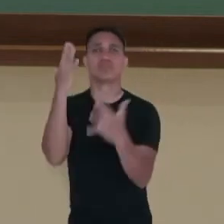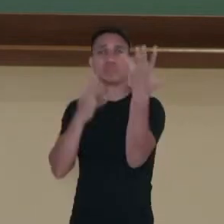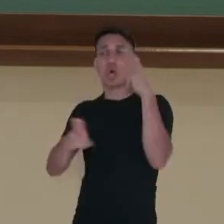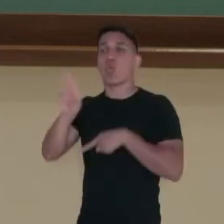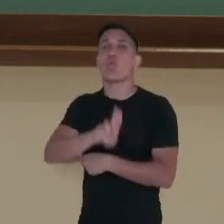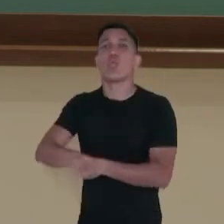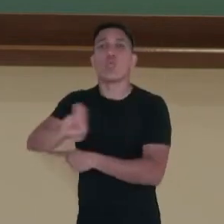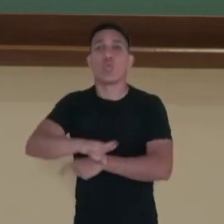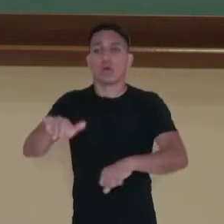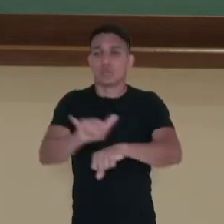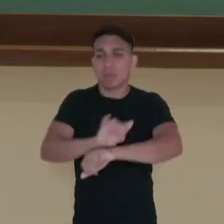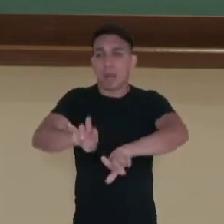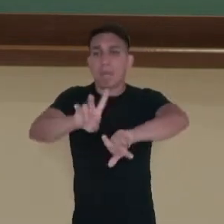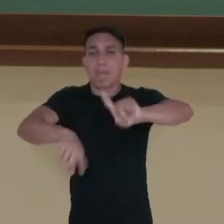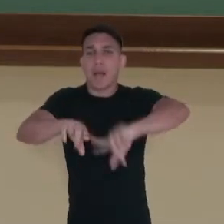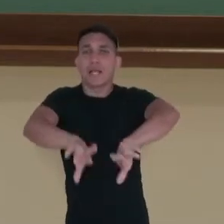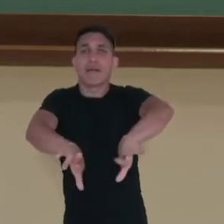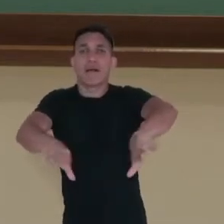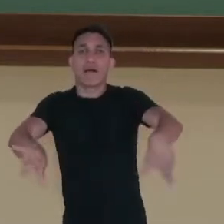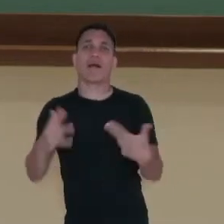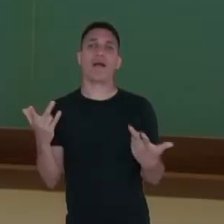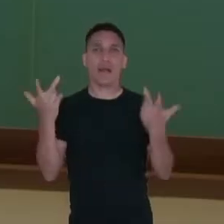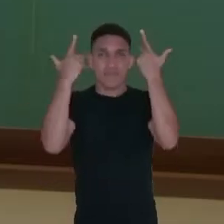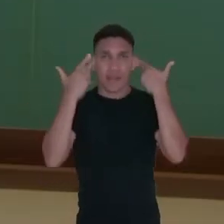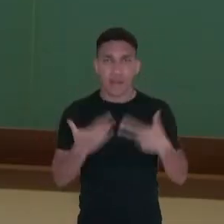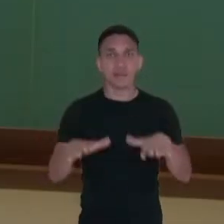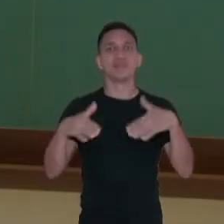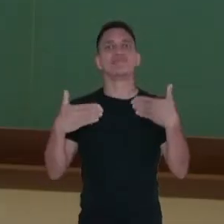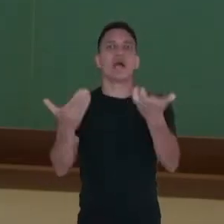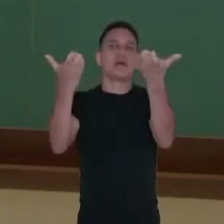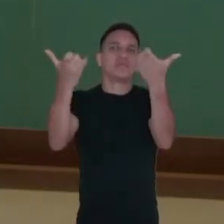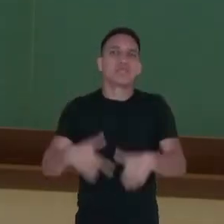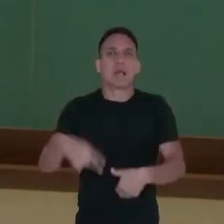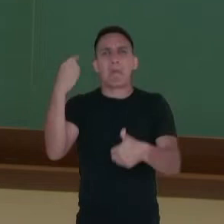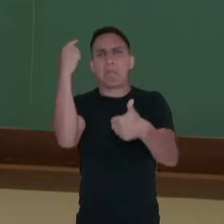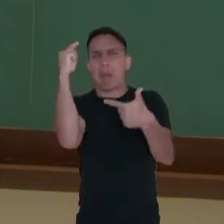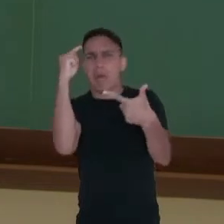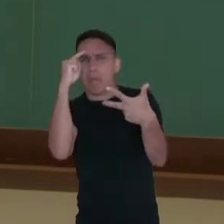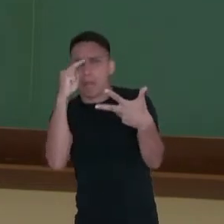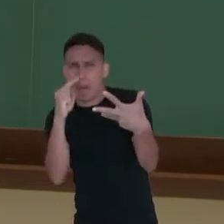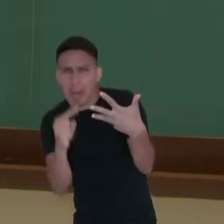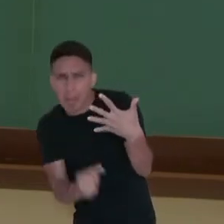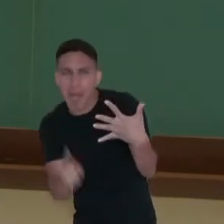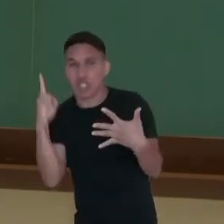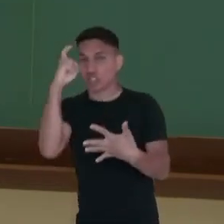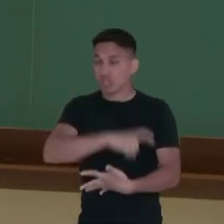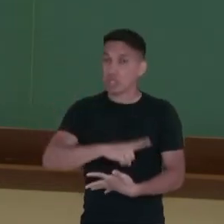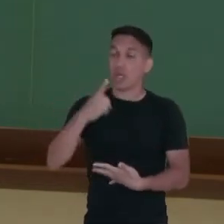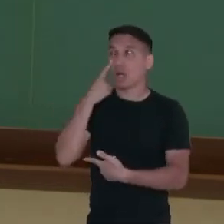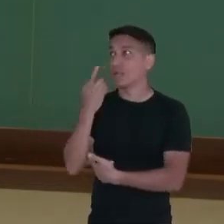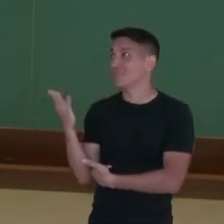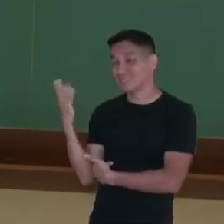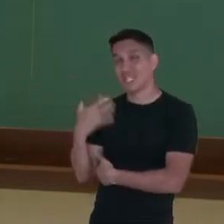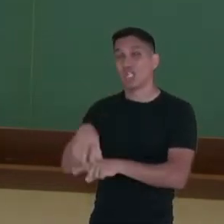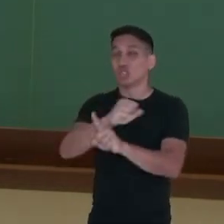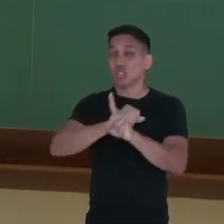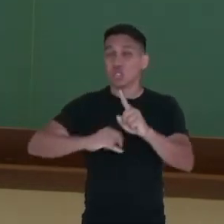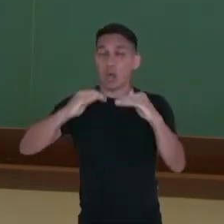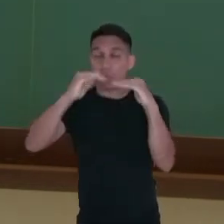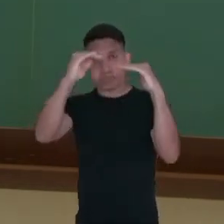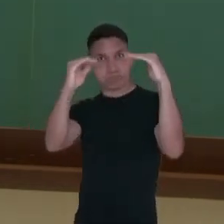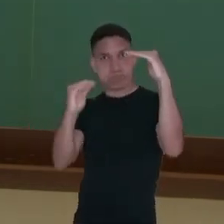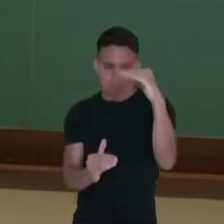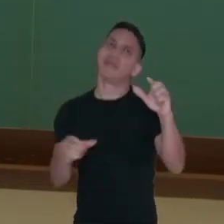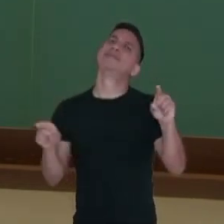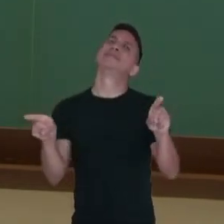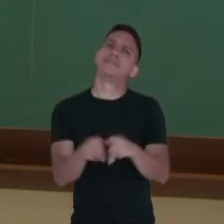dos recursos naturais. Falando desses desafios, a desigualdade social contribui para